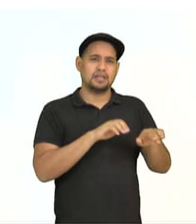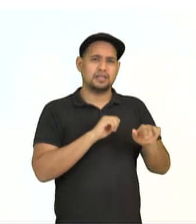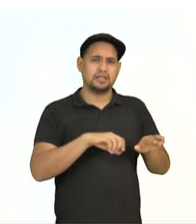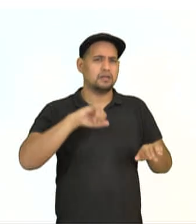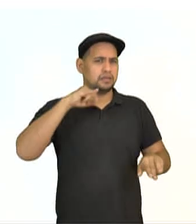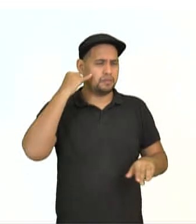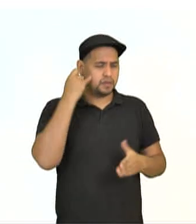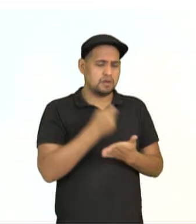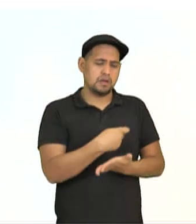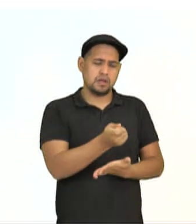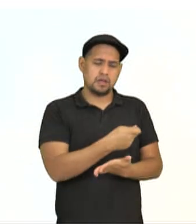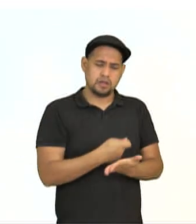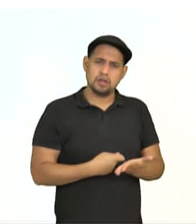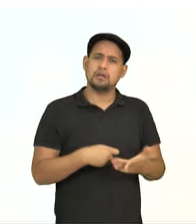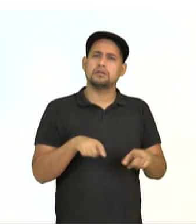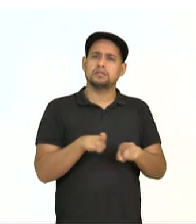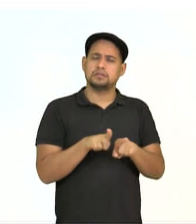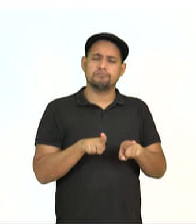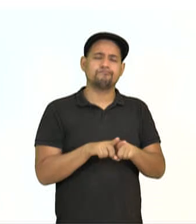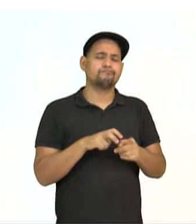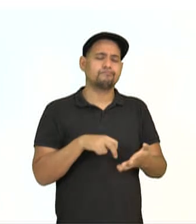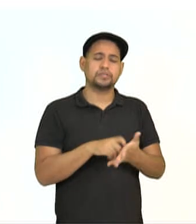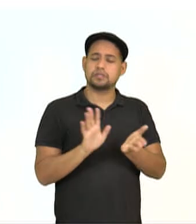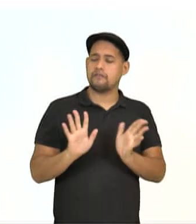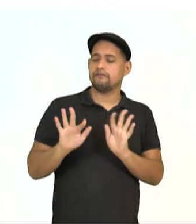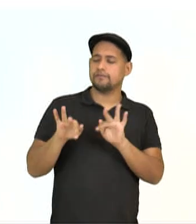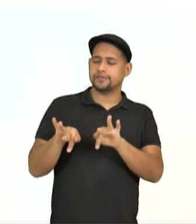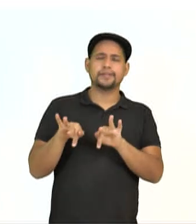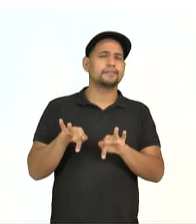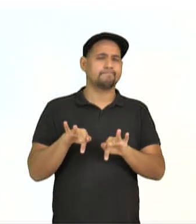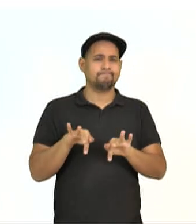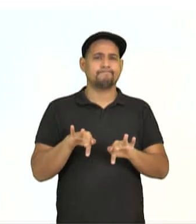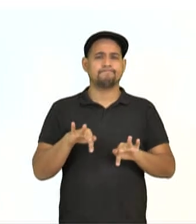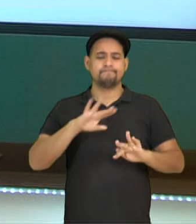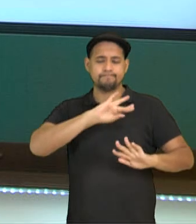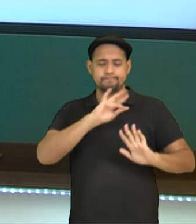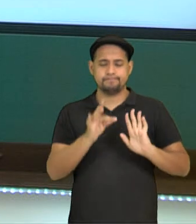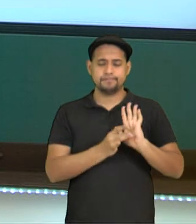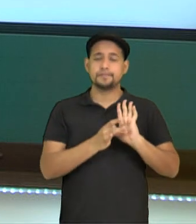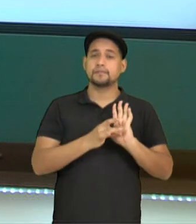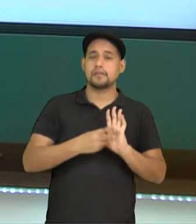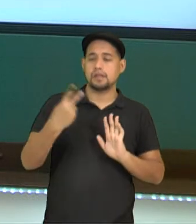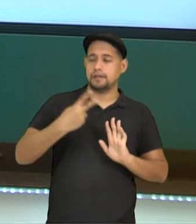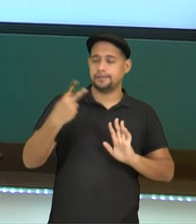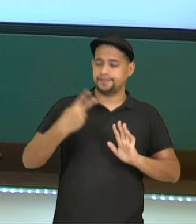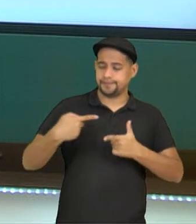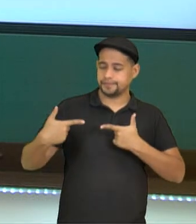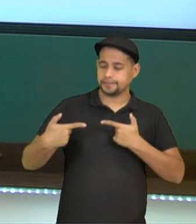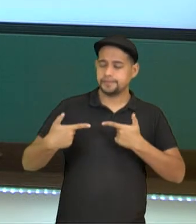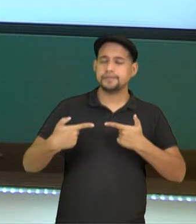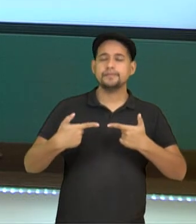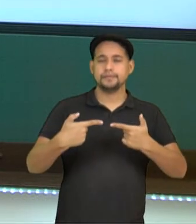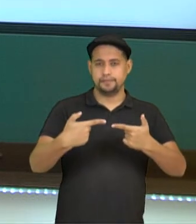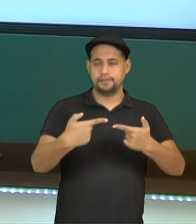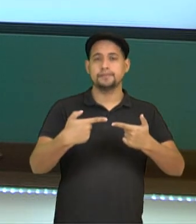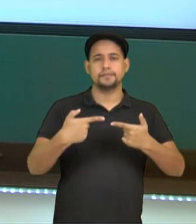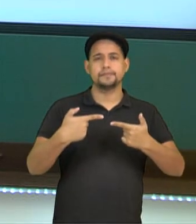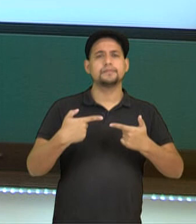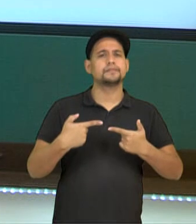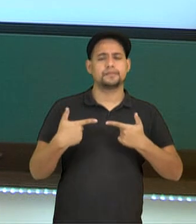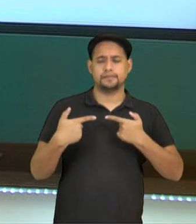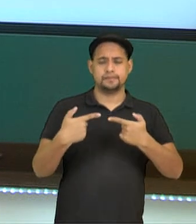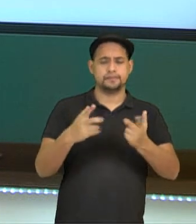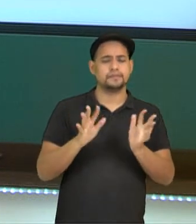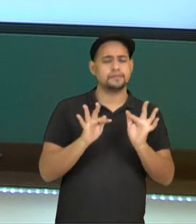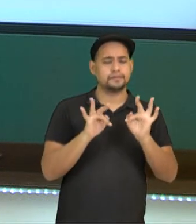a rendição incondicional. Era o fim definitivo da Segunda Guerra Mundial. A guerra